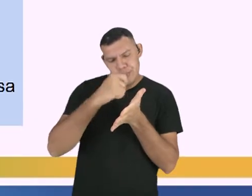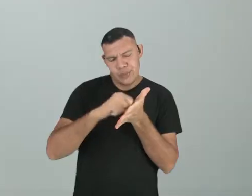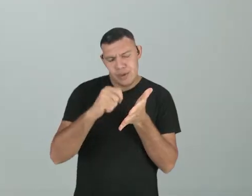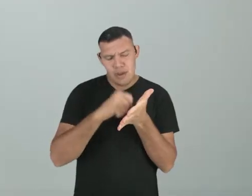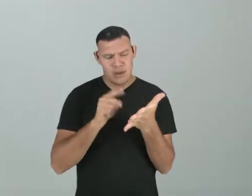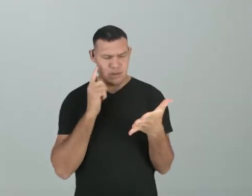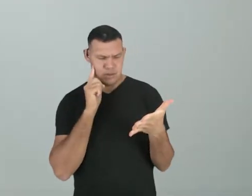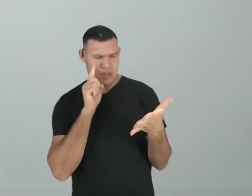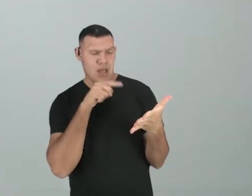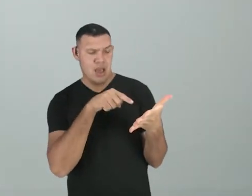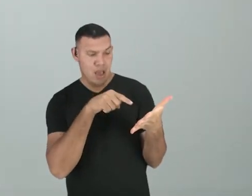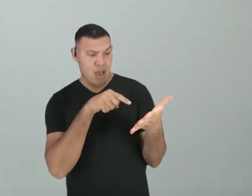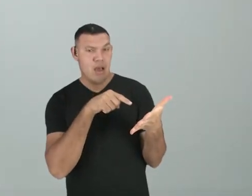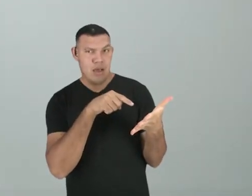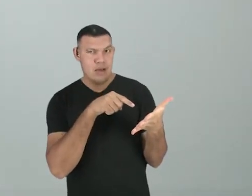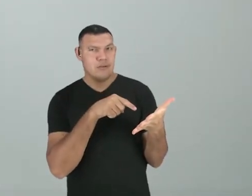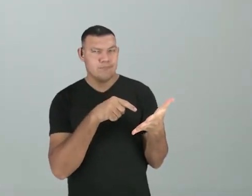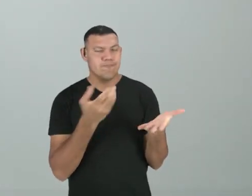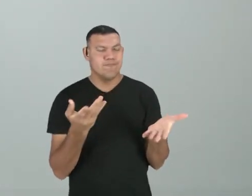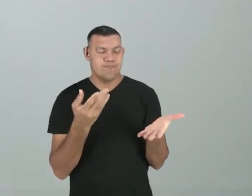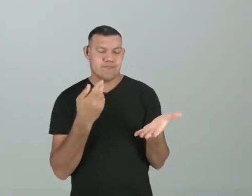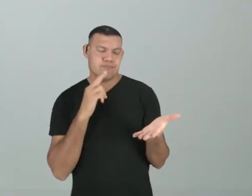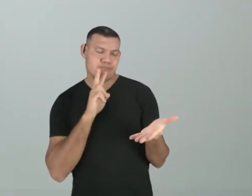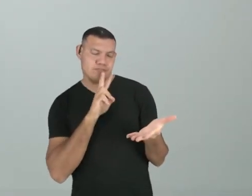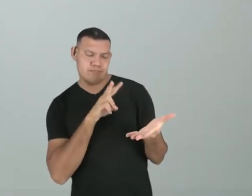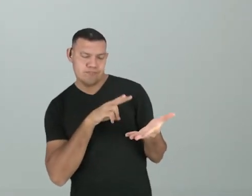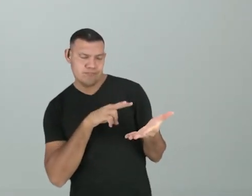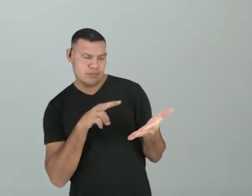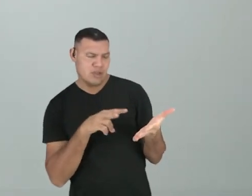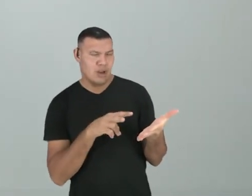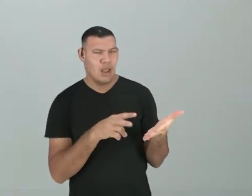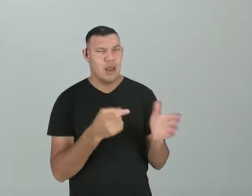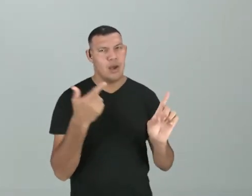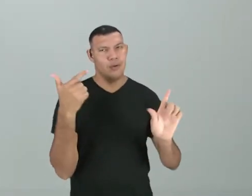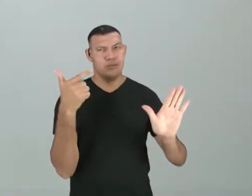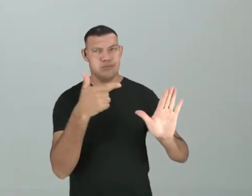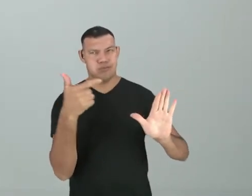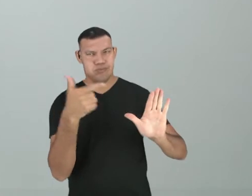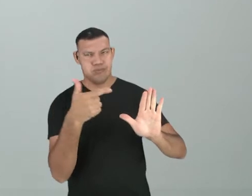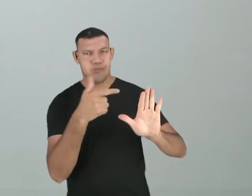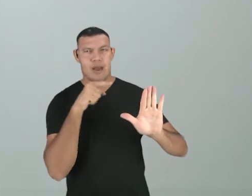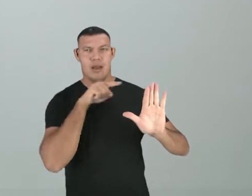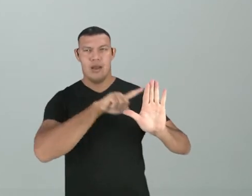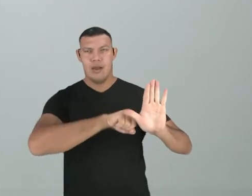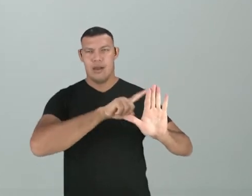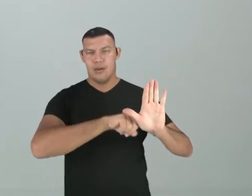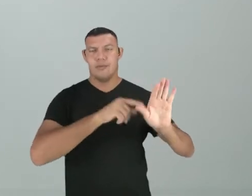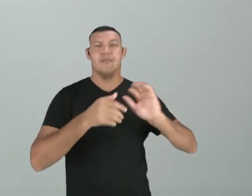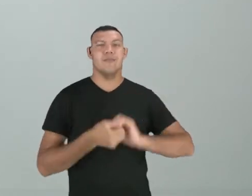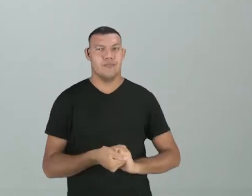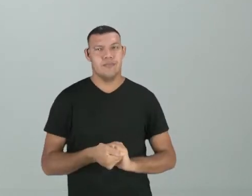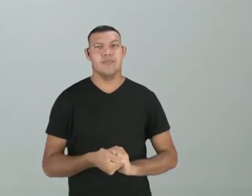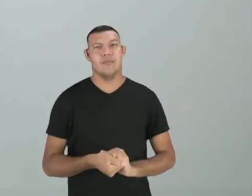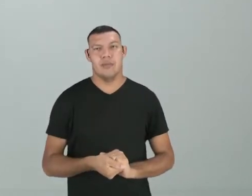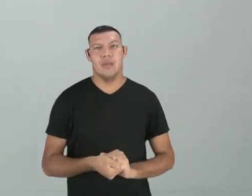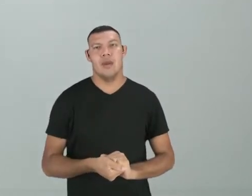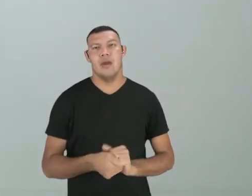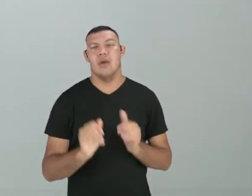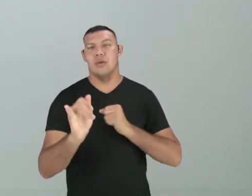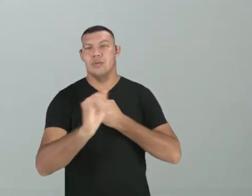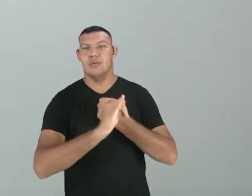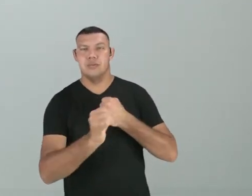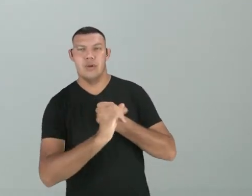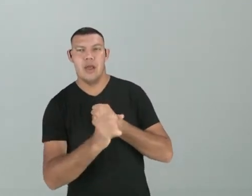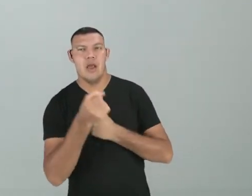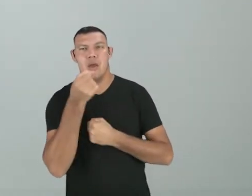você vai ter essa escolha e já vai encaminhando. Você vai querer trazer mais ironia? Você vai querer trazer uma crônica com mais humor?